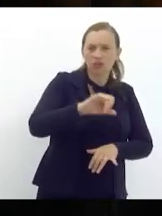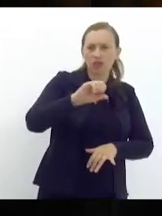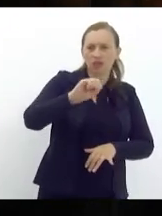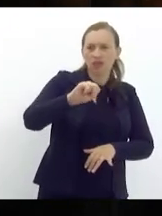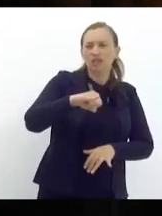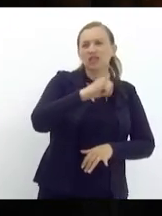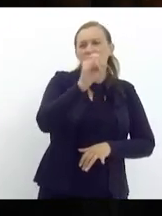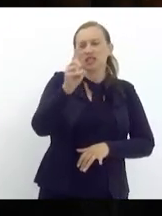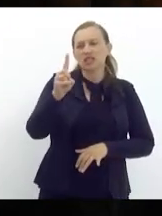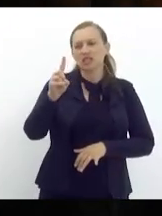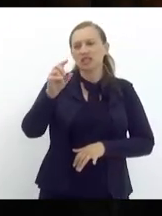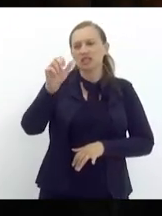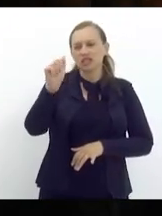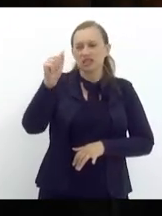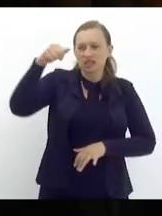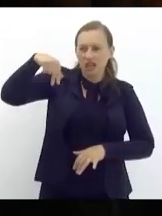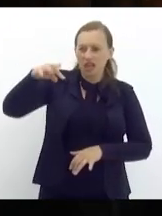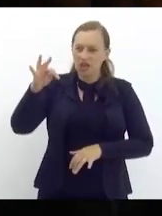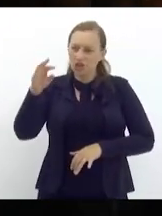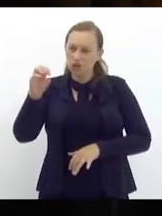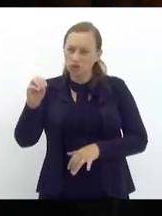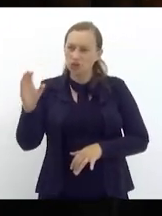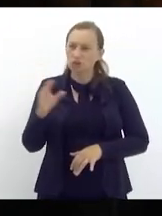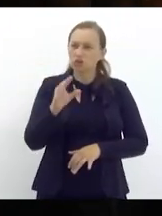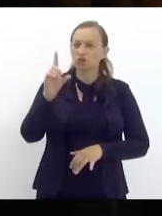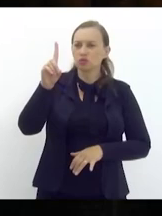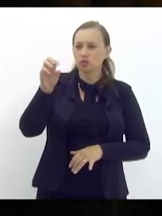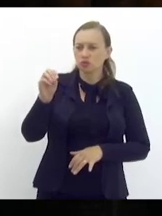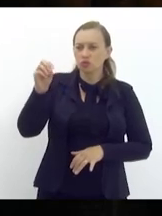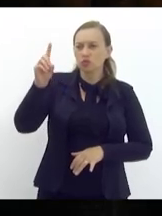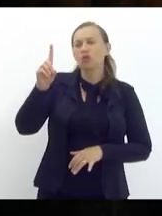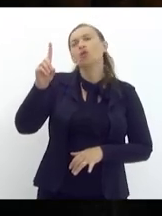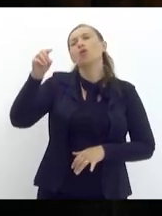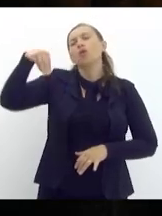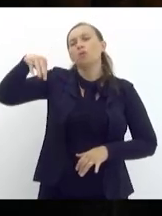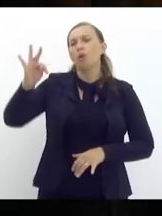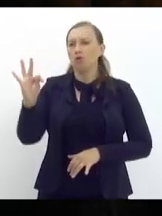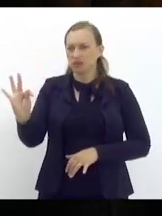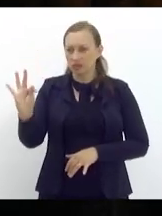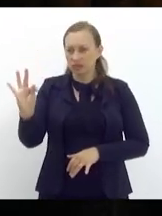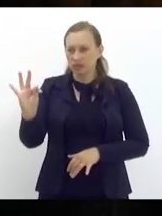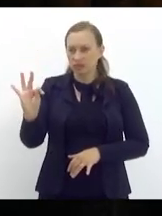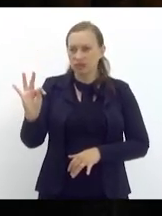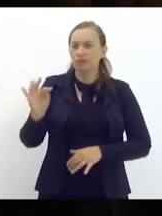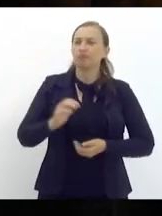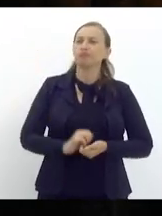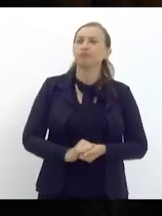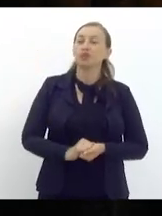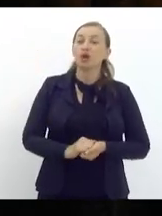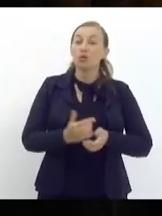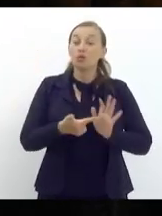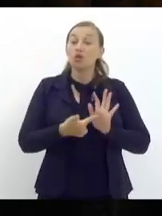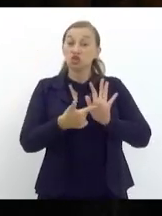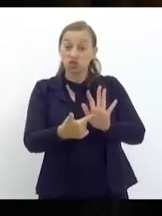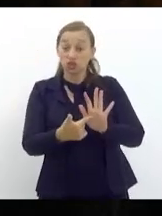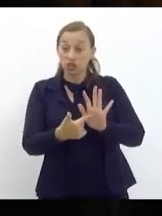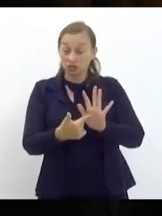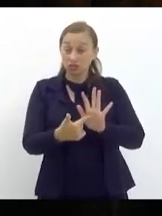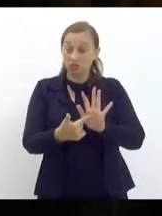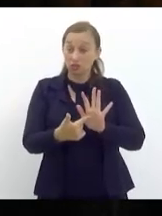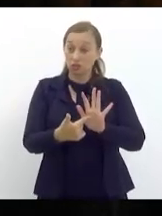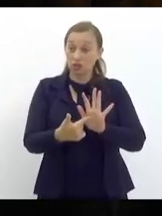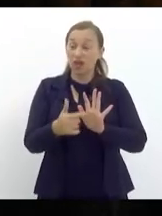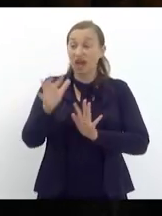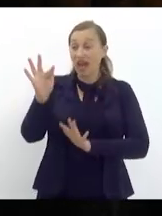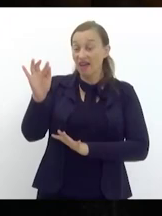pesquisa da Fê Comércio ficou claro que em